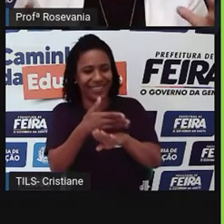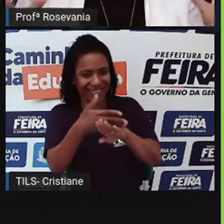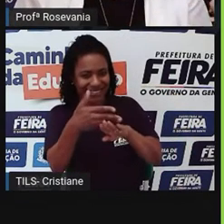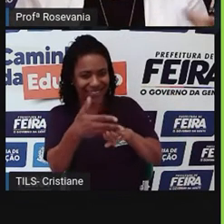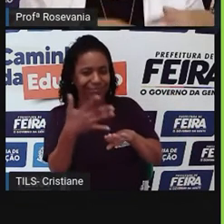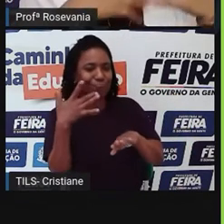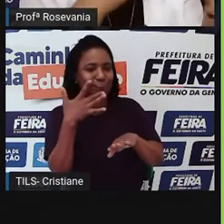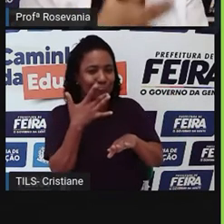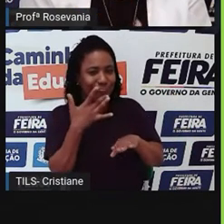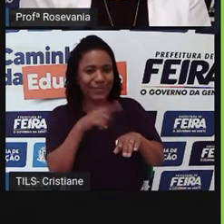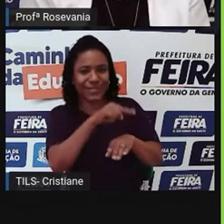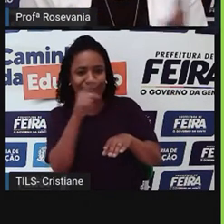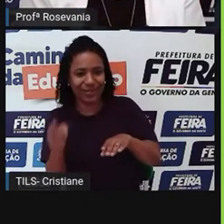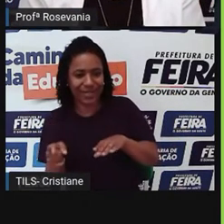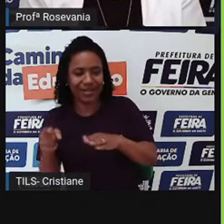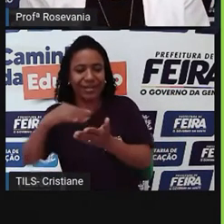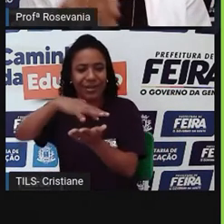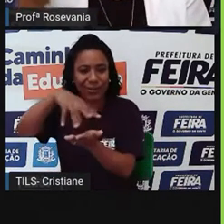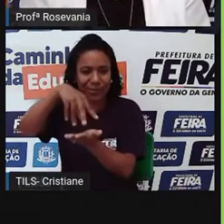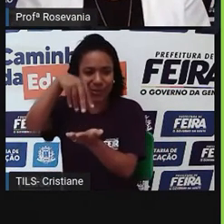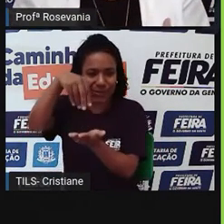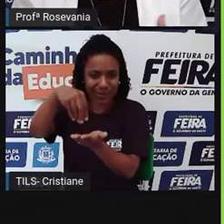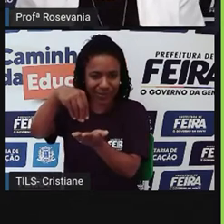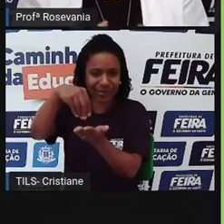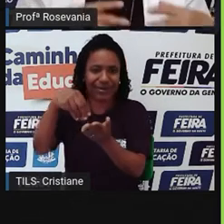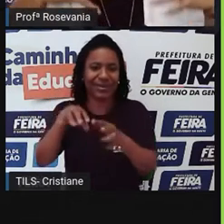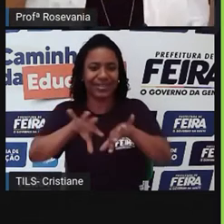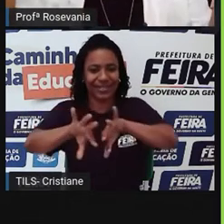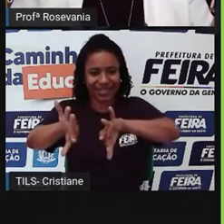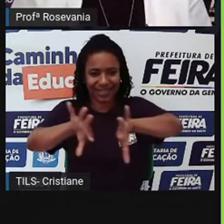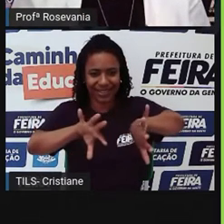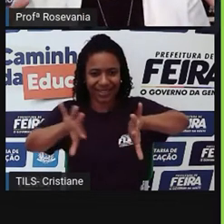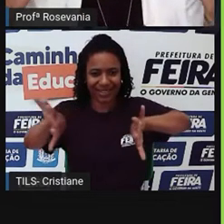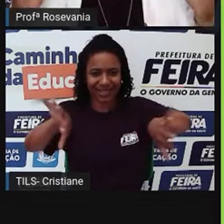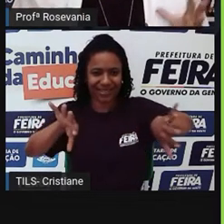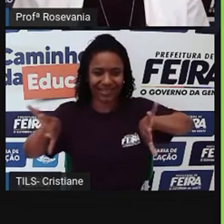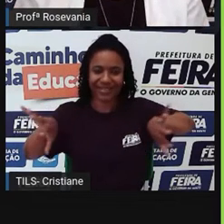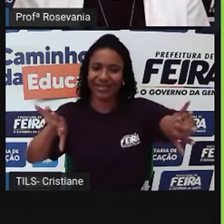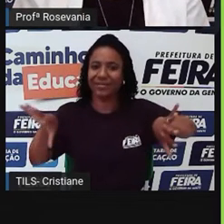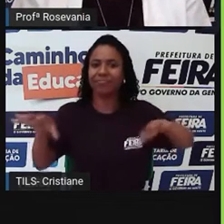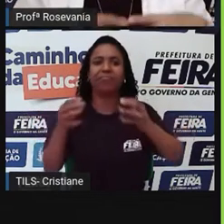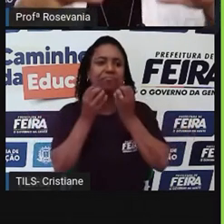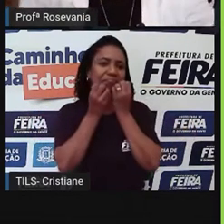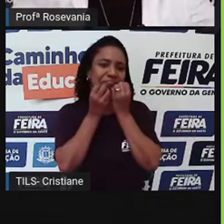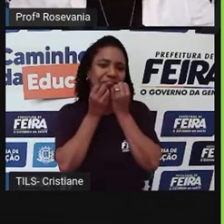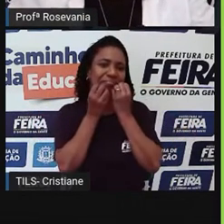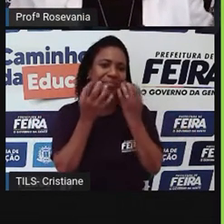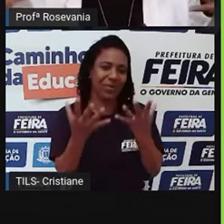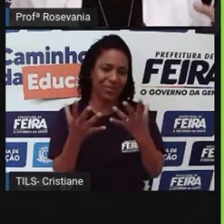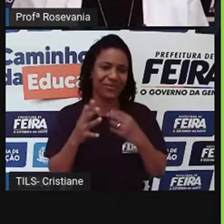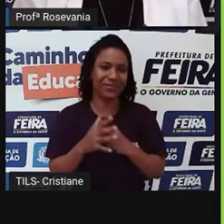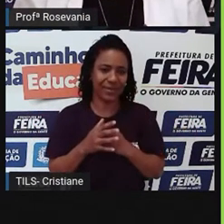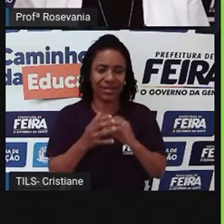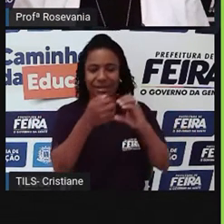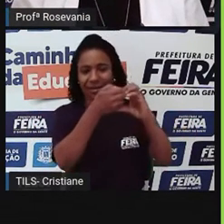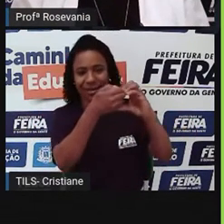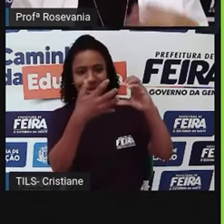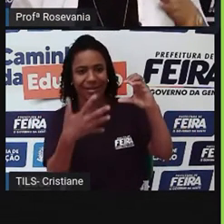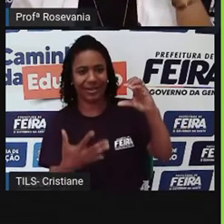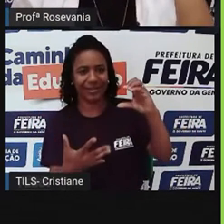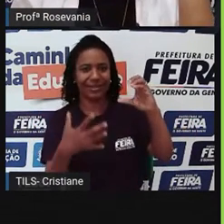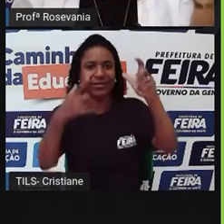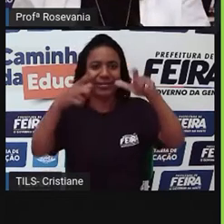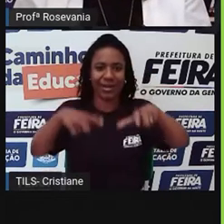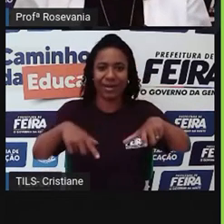afastou um pouco, botou em lojas que antes pertencia a esse espaço, mas ainda tem a característica tudo agregado nesse mesmo